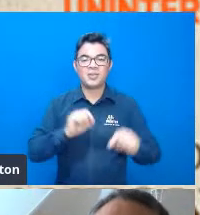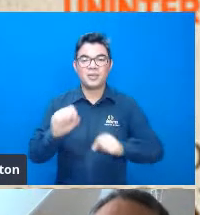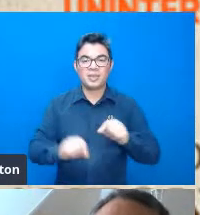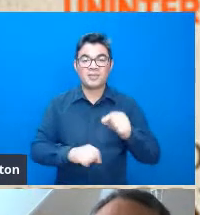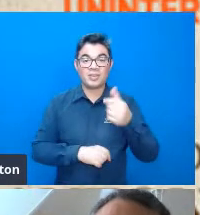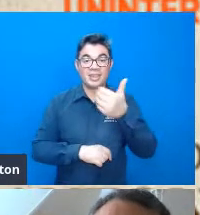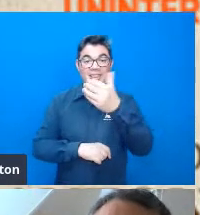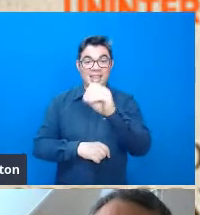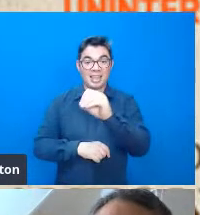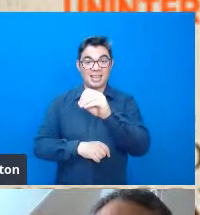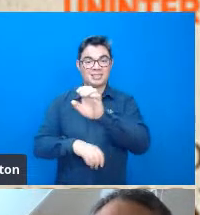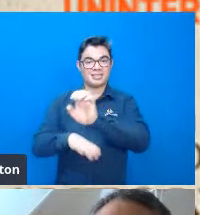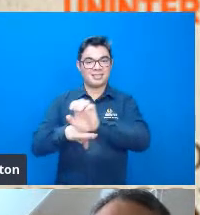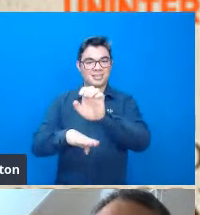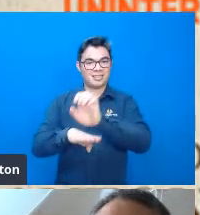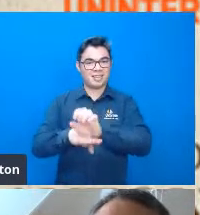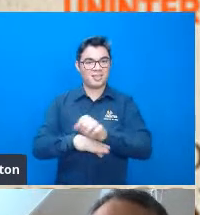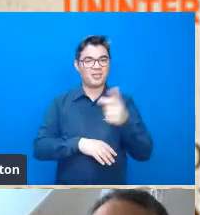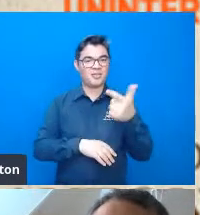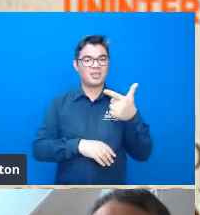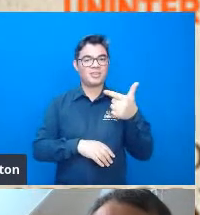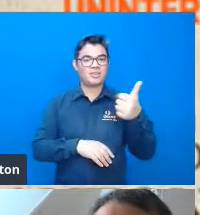estagiários 21 bolsistas